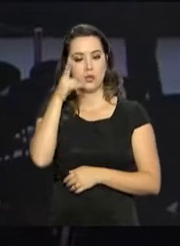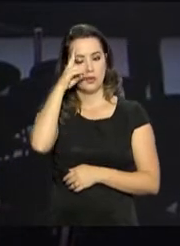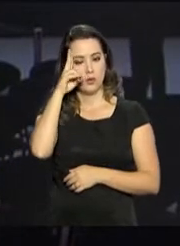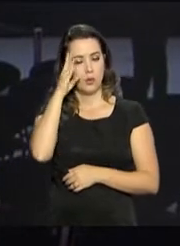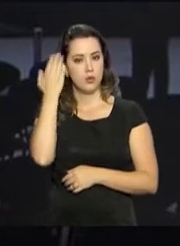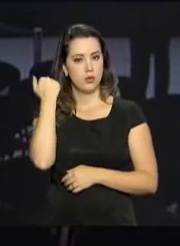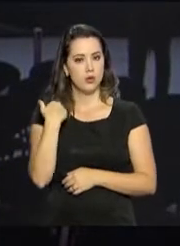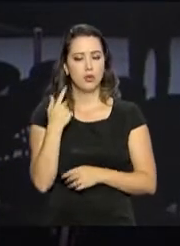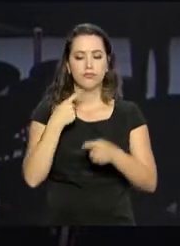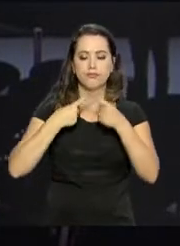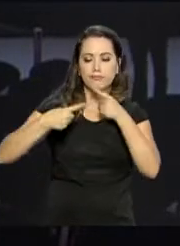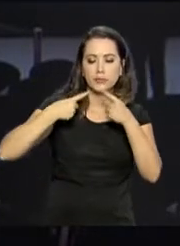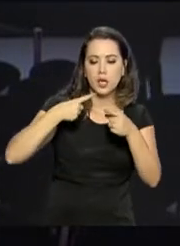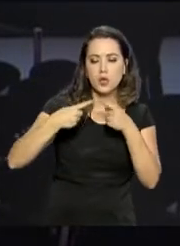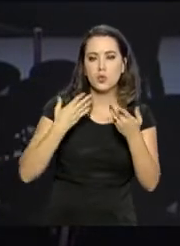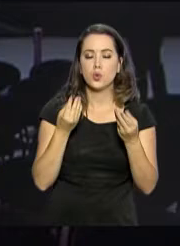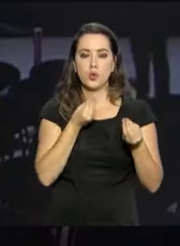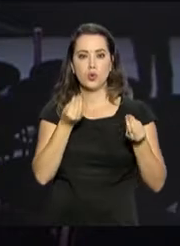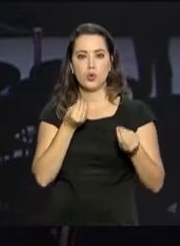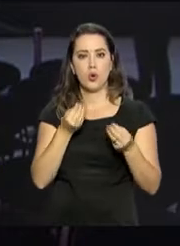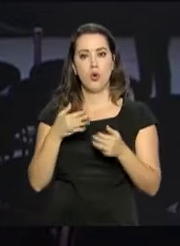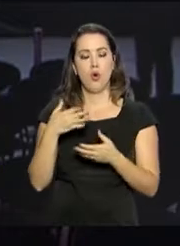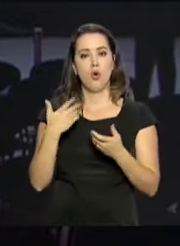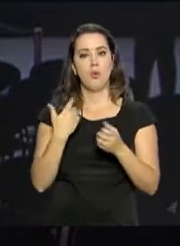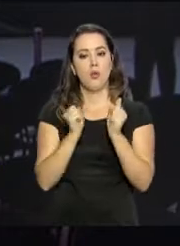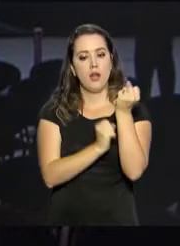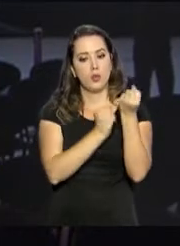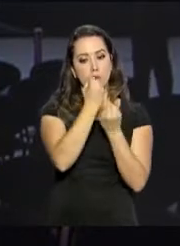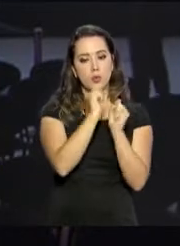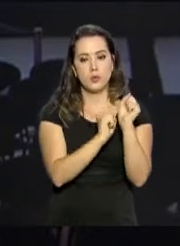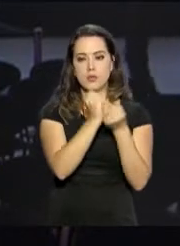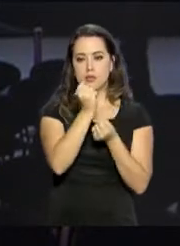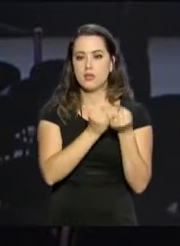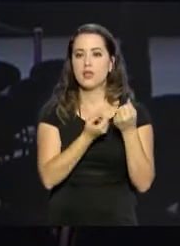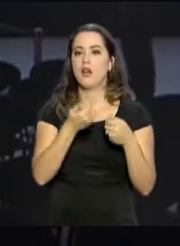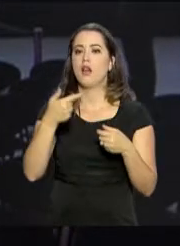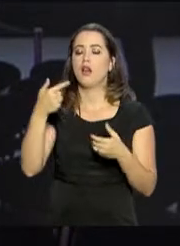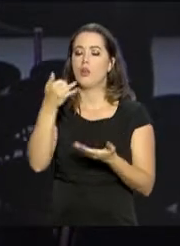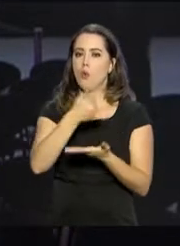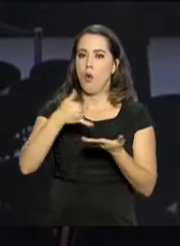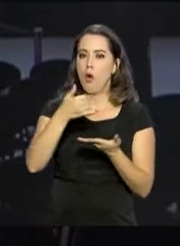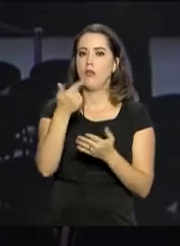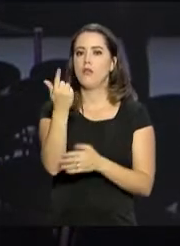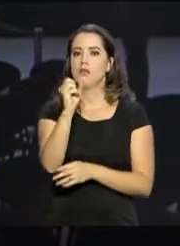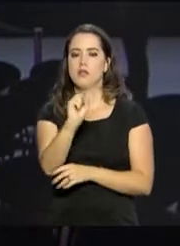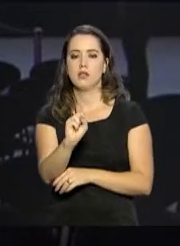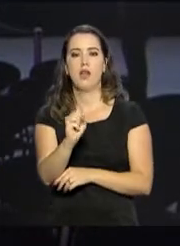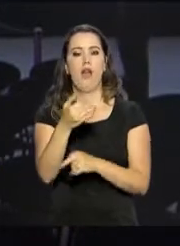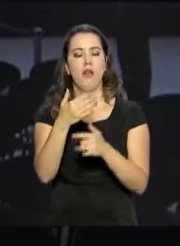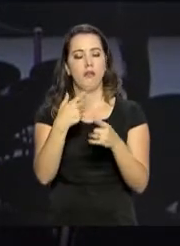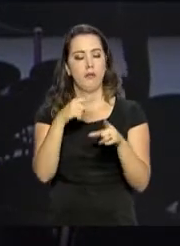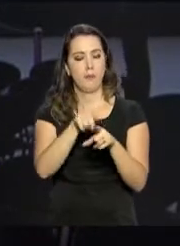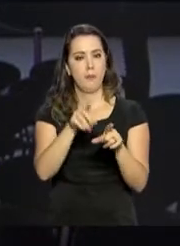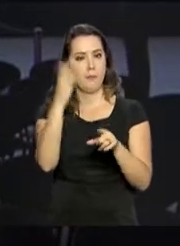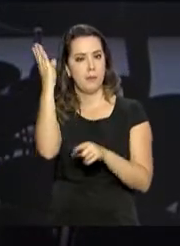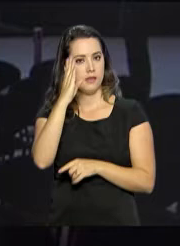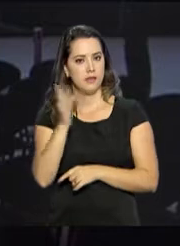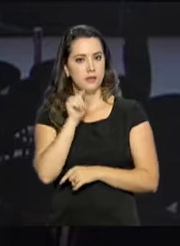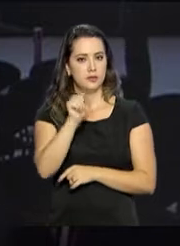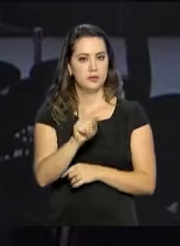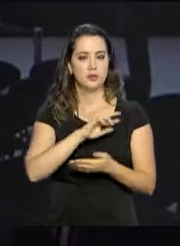o futuro da indústria petrolífera no Brasil e no mundo por meio de palestras, exposições e eventos paralelos.